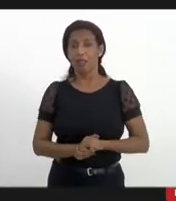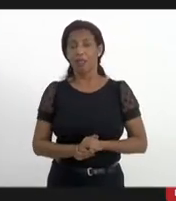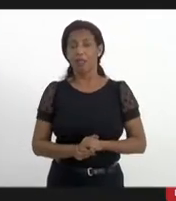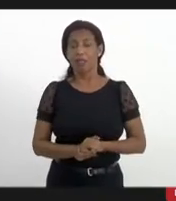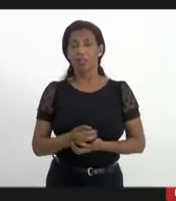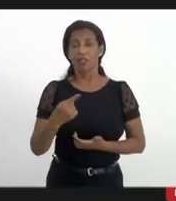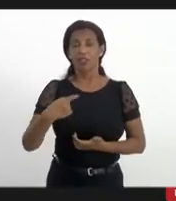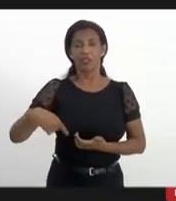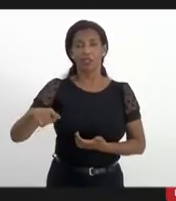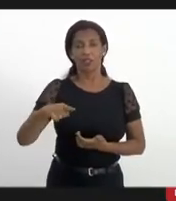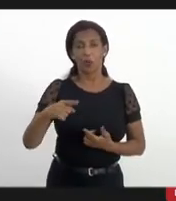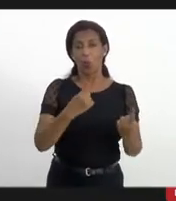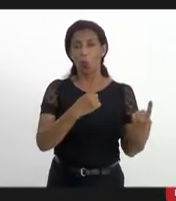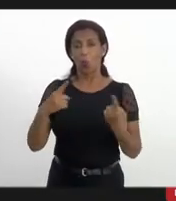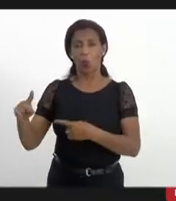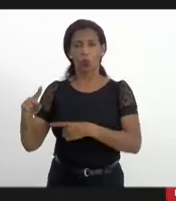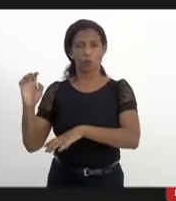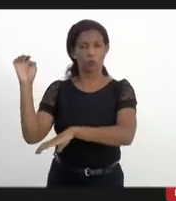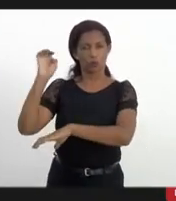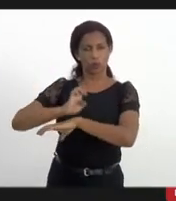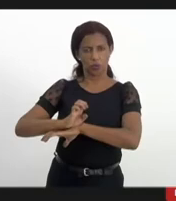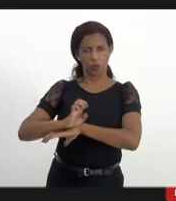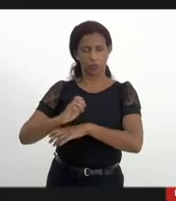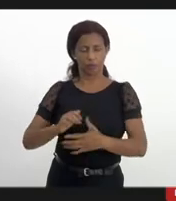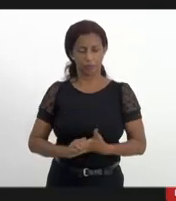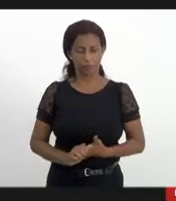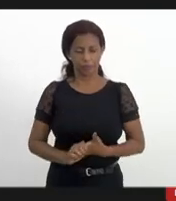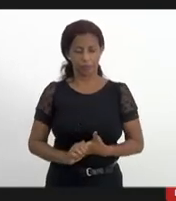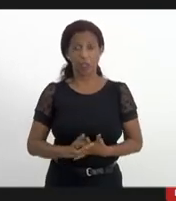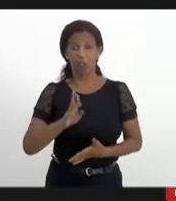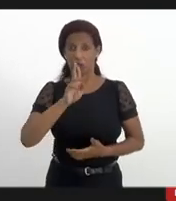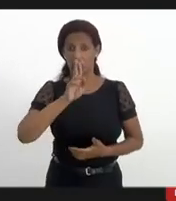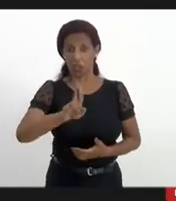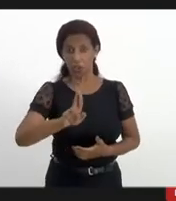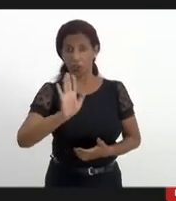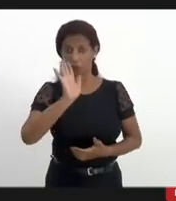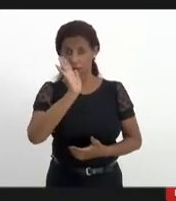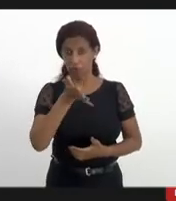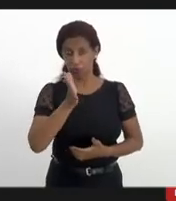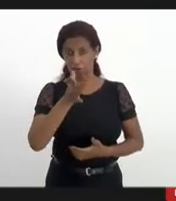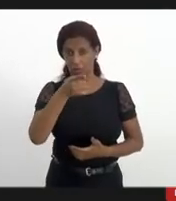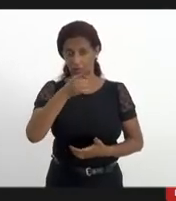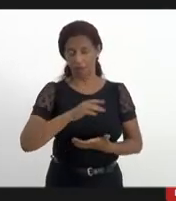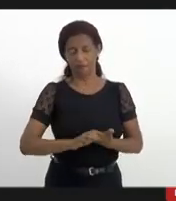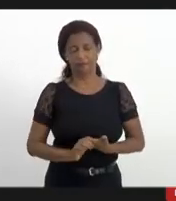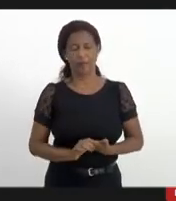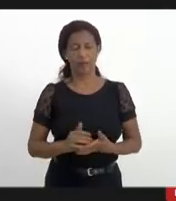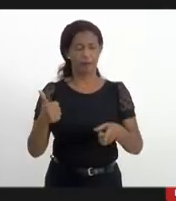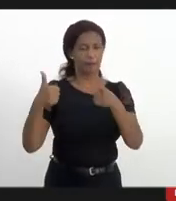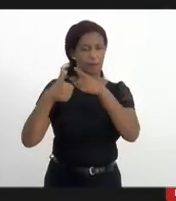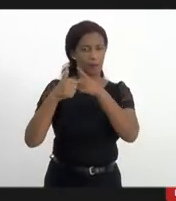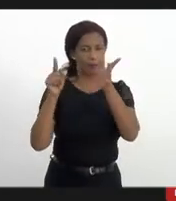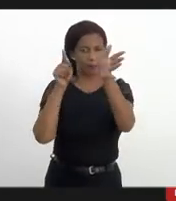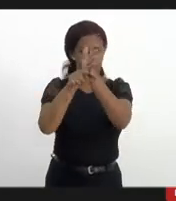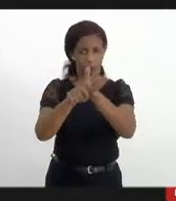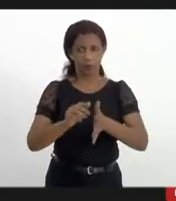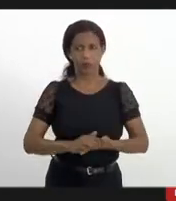enfrentamento do estado. Então, respondendo já, dando início a essa resposta da primeira pergunta,